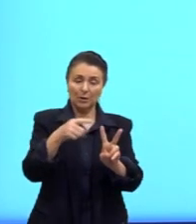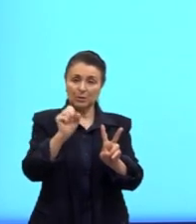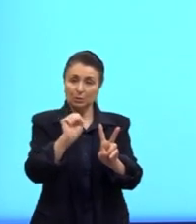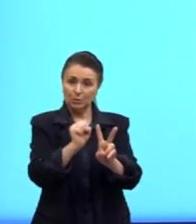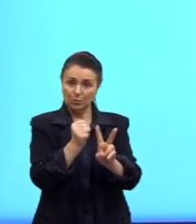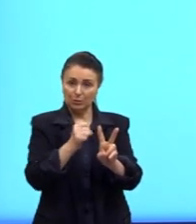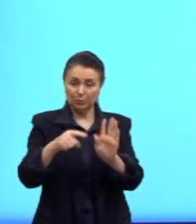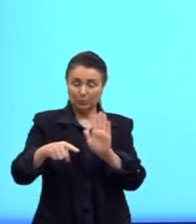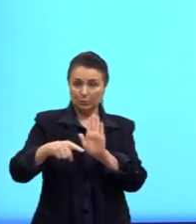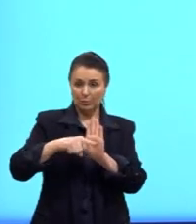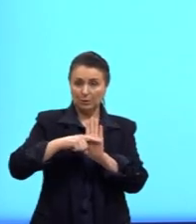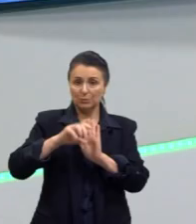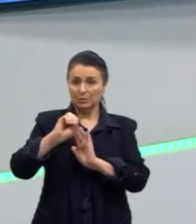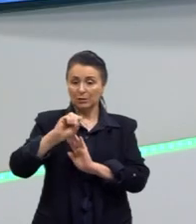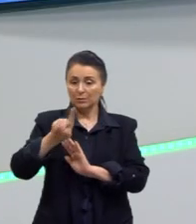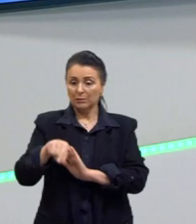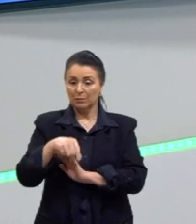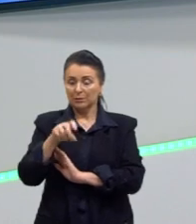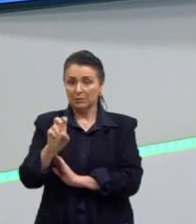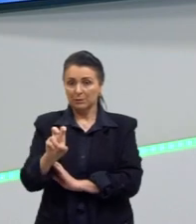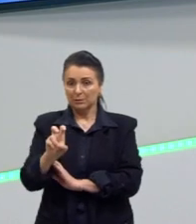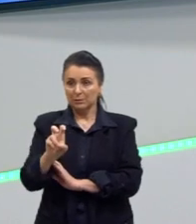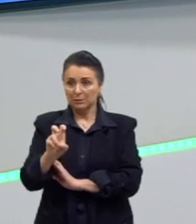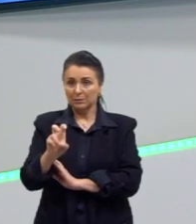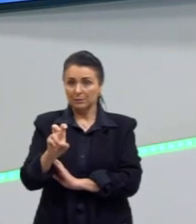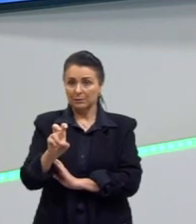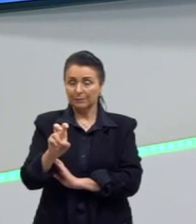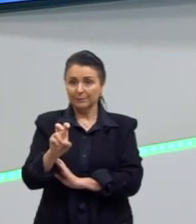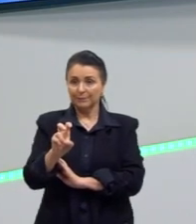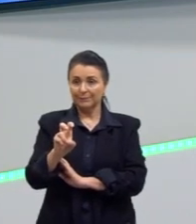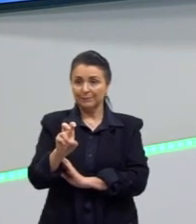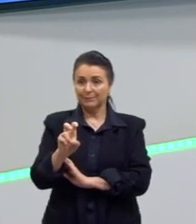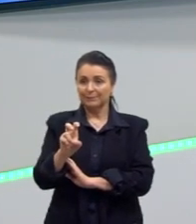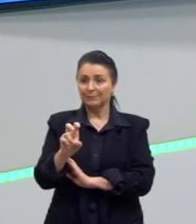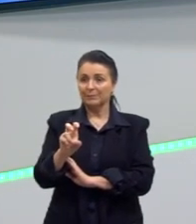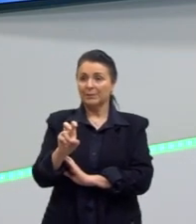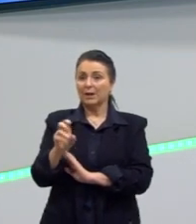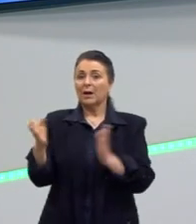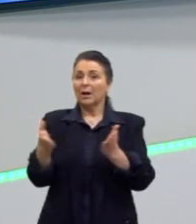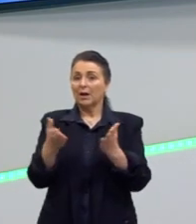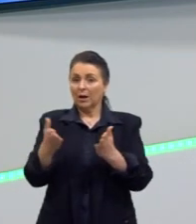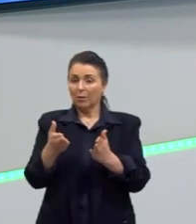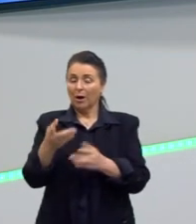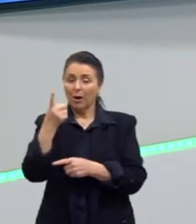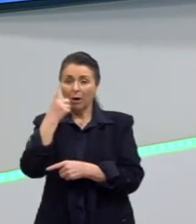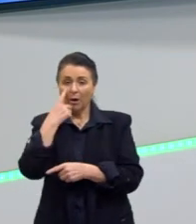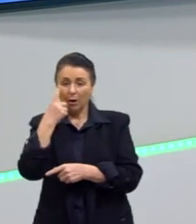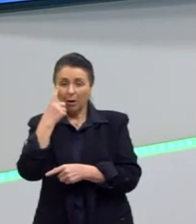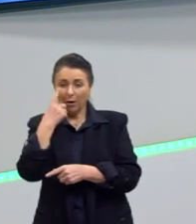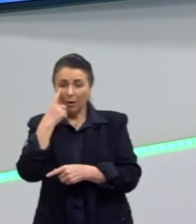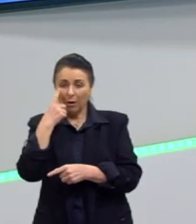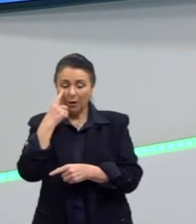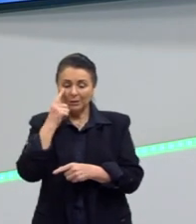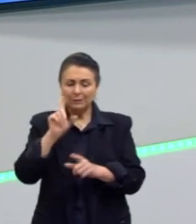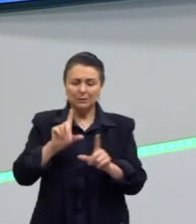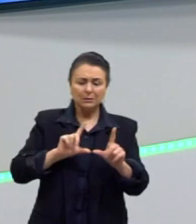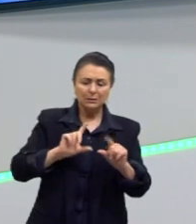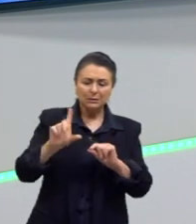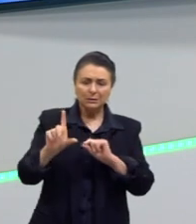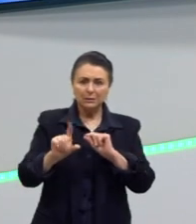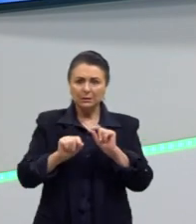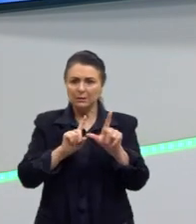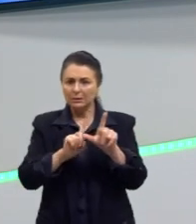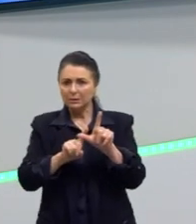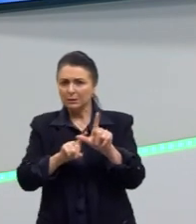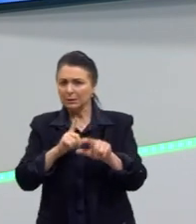menos 0,5, tá? Vamos dar uma olhada se nas alternativas a gente tem